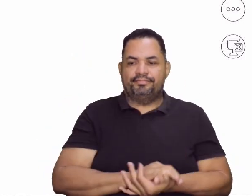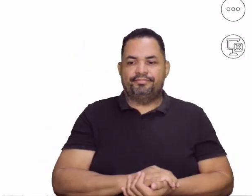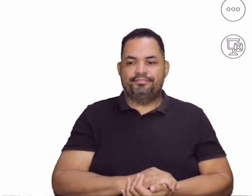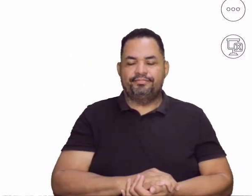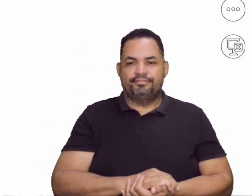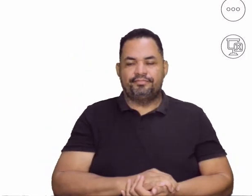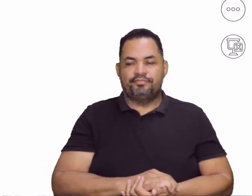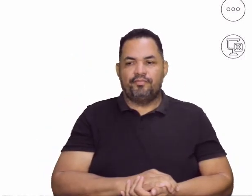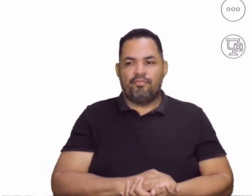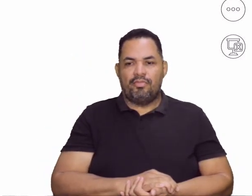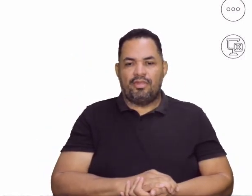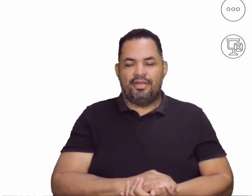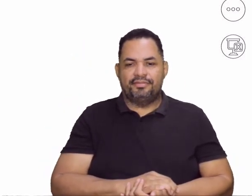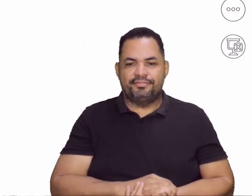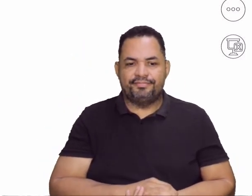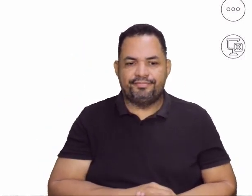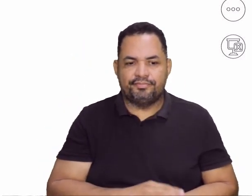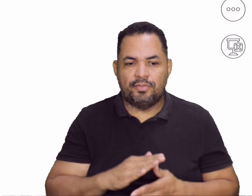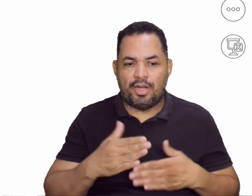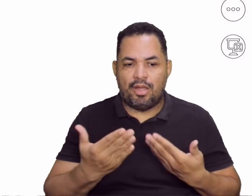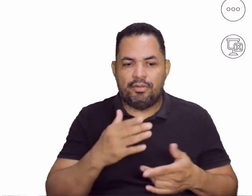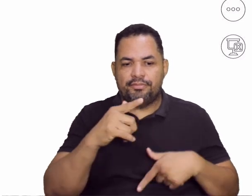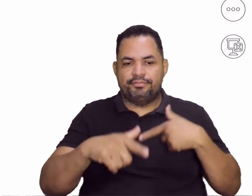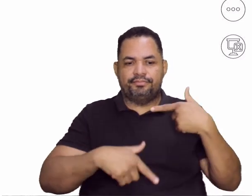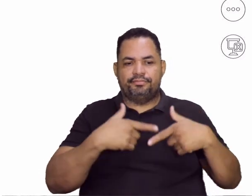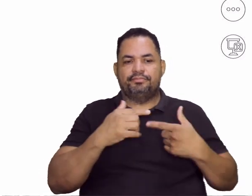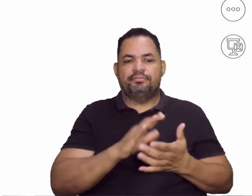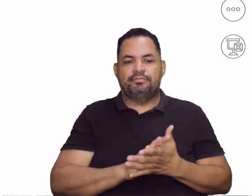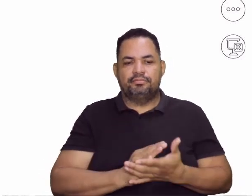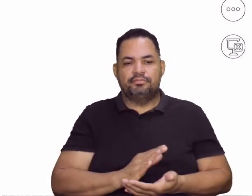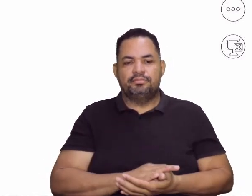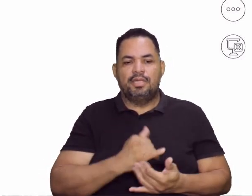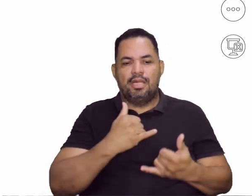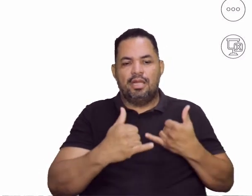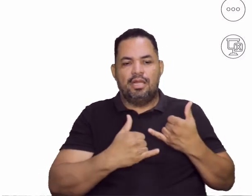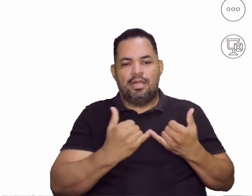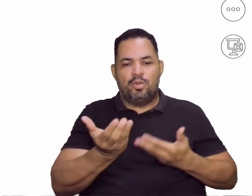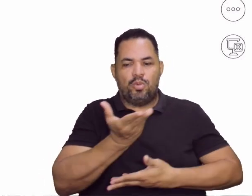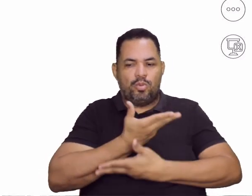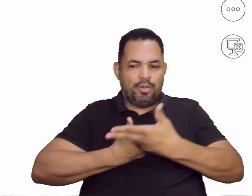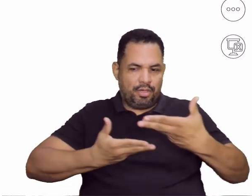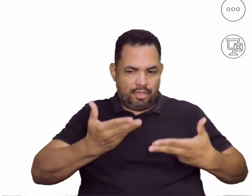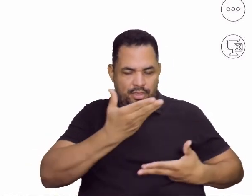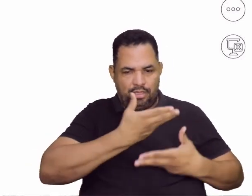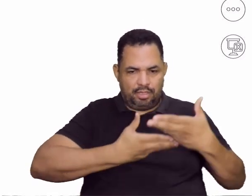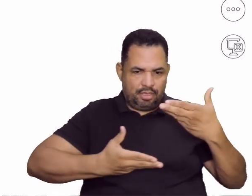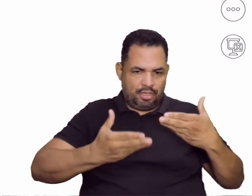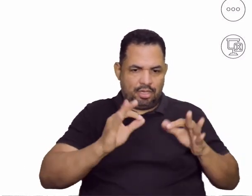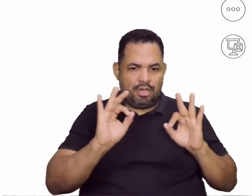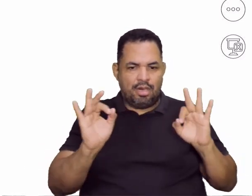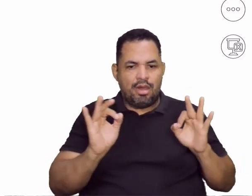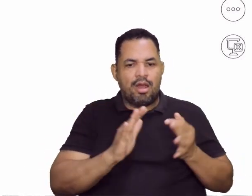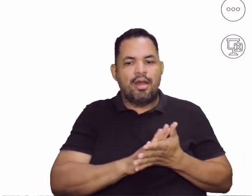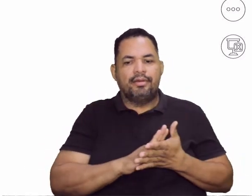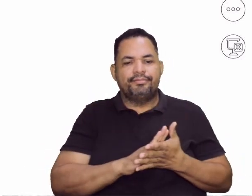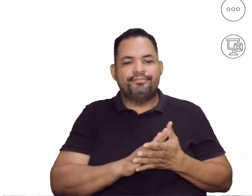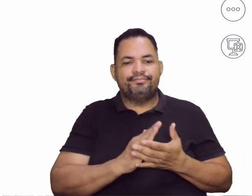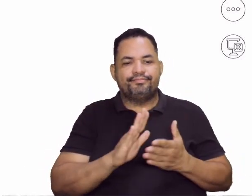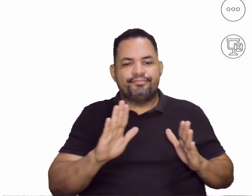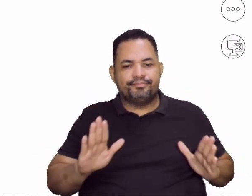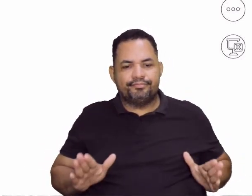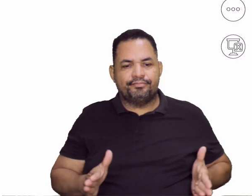muitas valências sendo adquiridas aí quando a gente trabalha com jogos cooperativos. E esses jogos cooperativos, eles